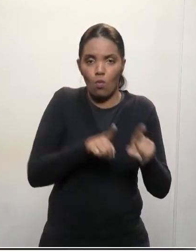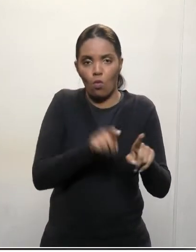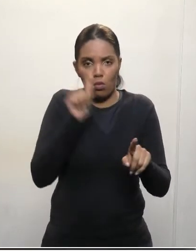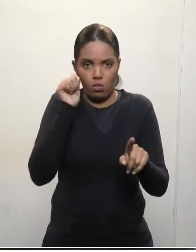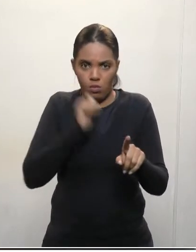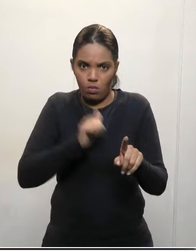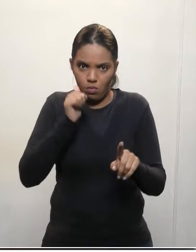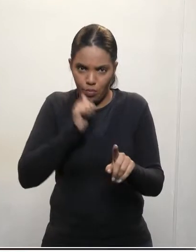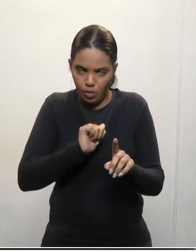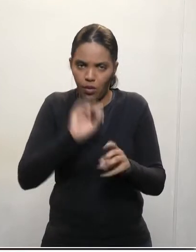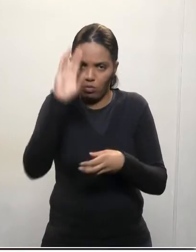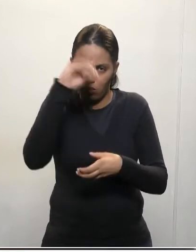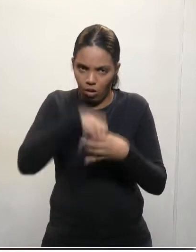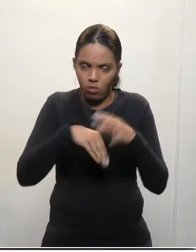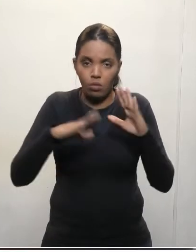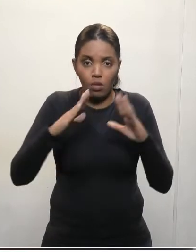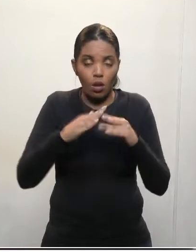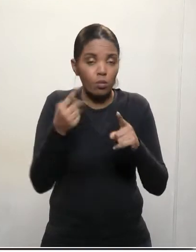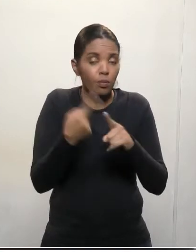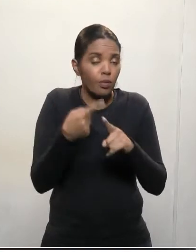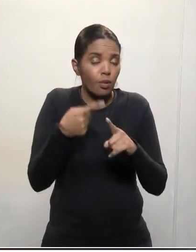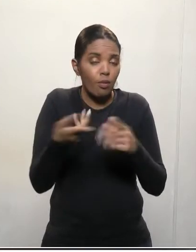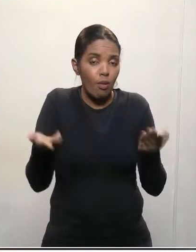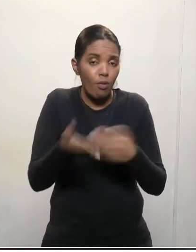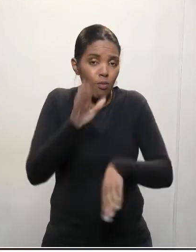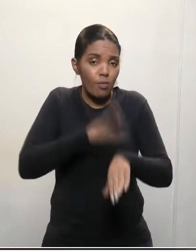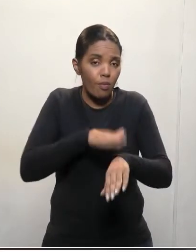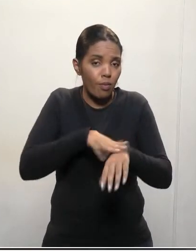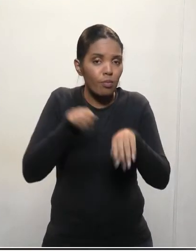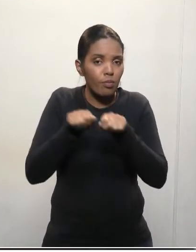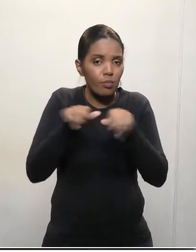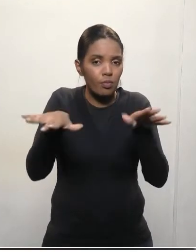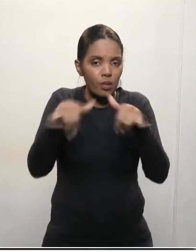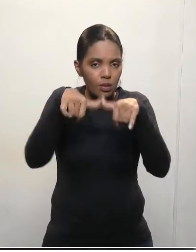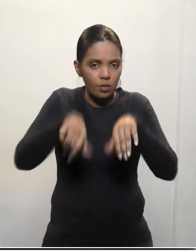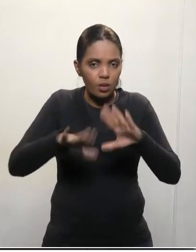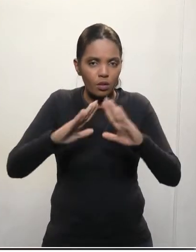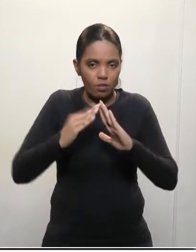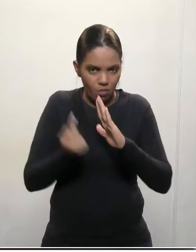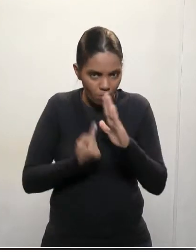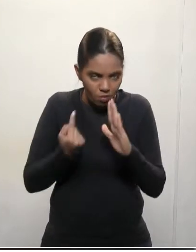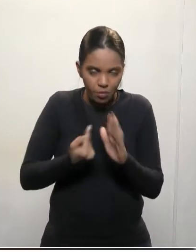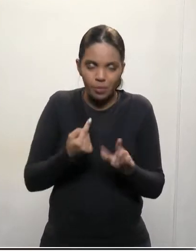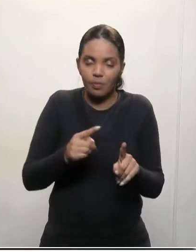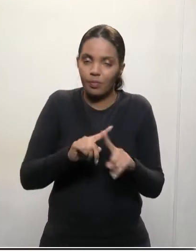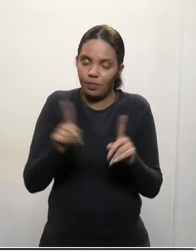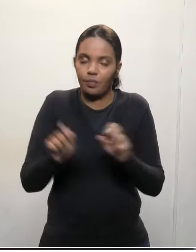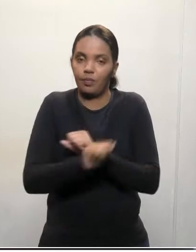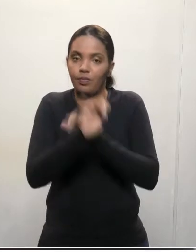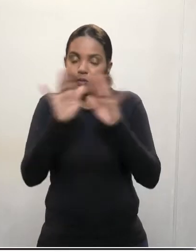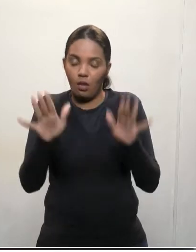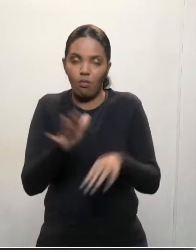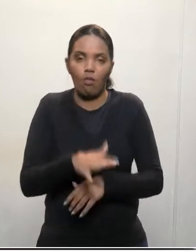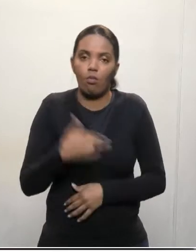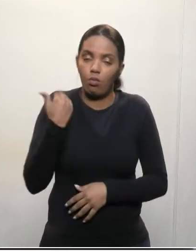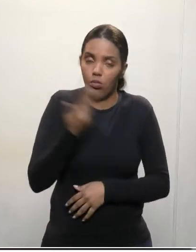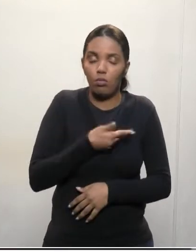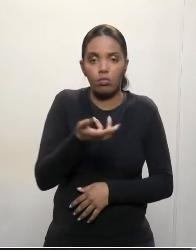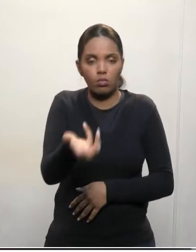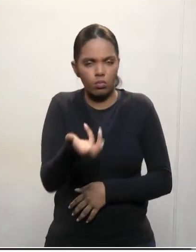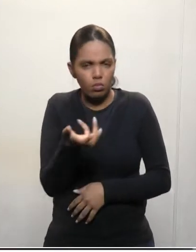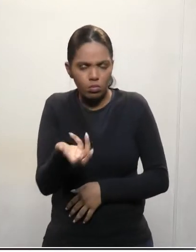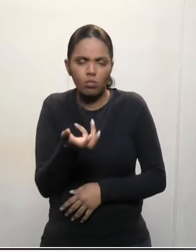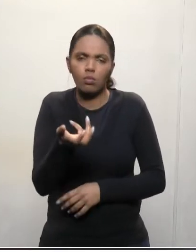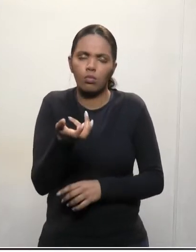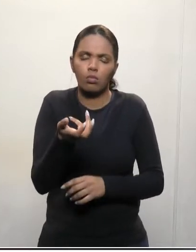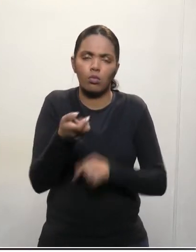violência contra a mulher nesse momento da pandemia. Então, é claro que esse serviço que nós queremos e que o projeto